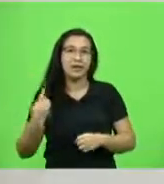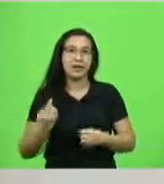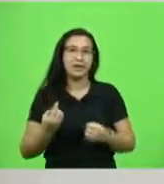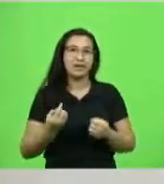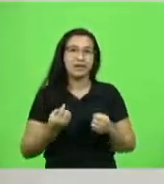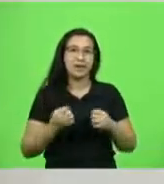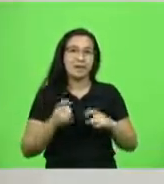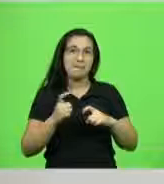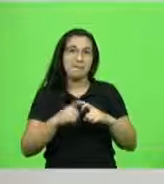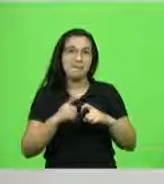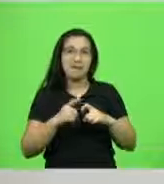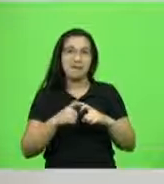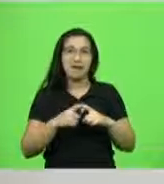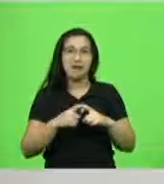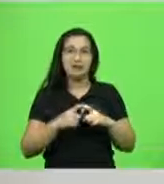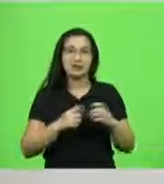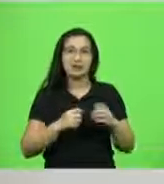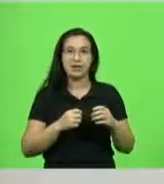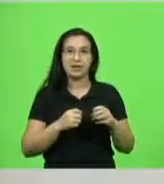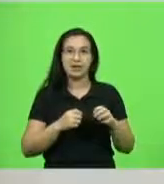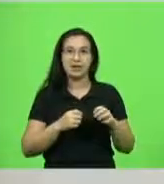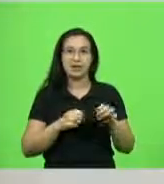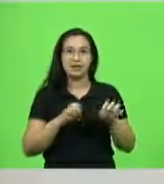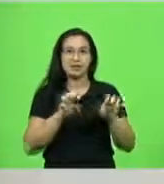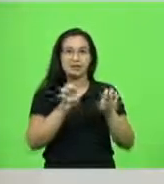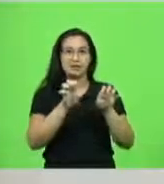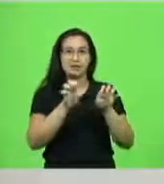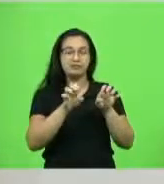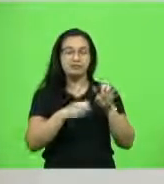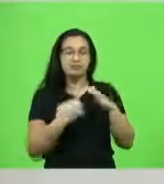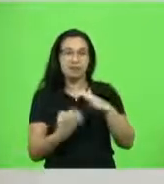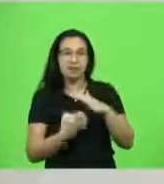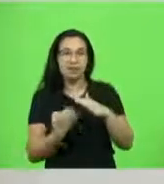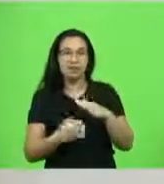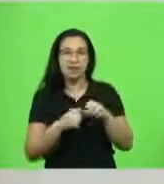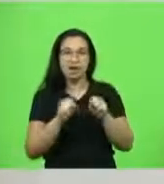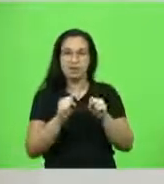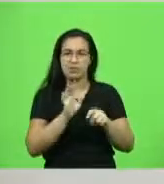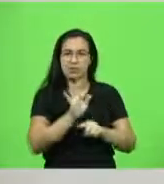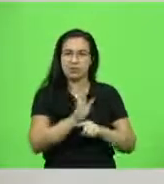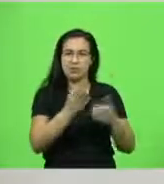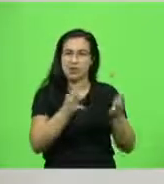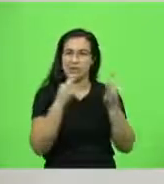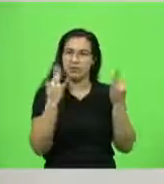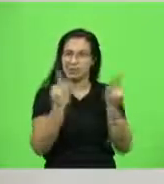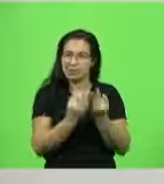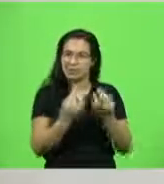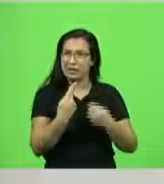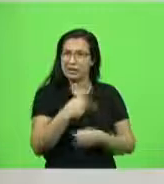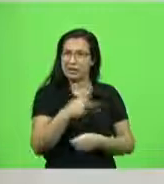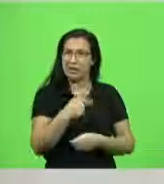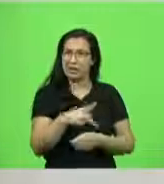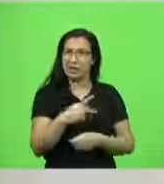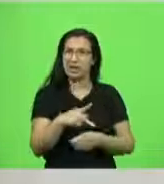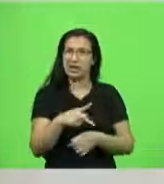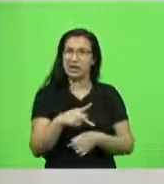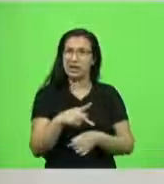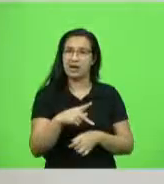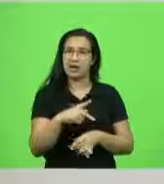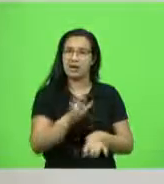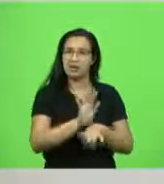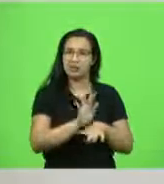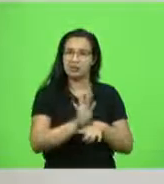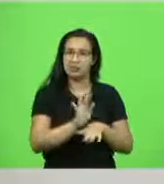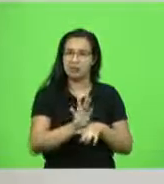poderia ter, com certeza, ir até a sua família, contribuir, fazer a coisa acontecer, cumprir a sua missão de